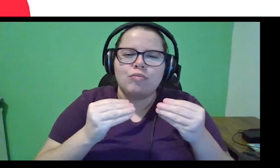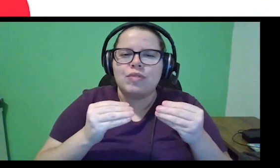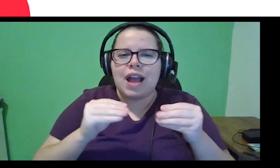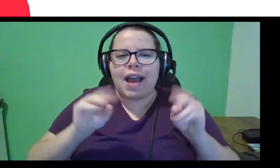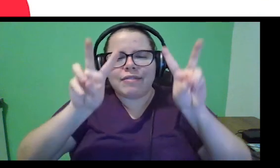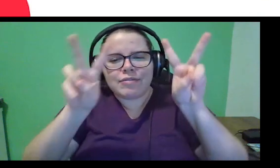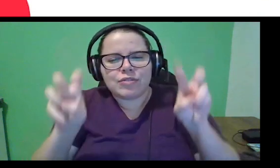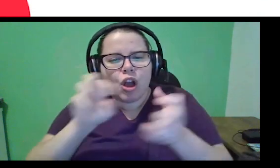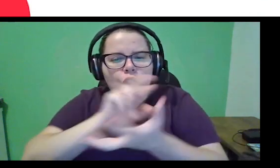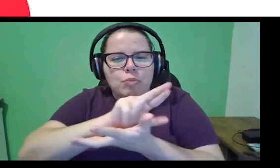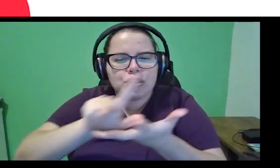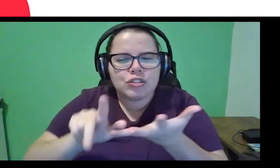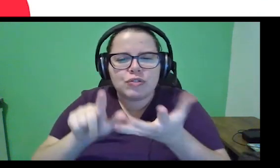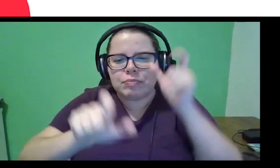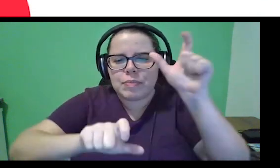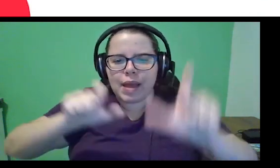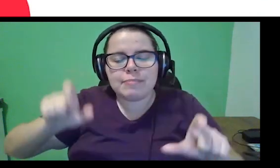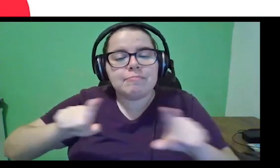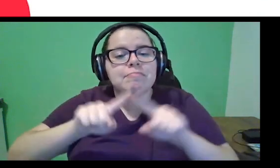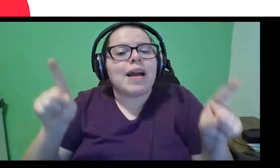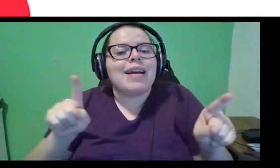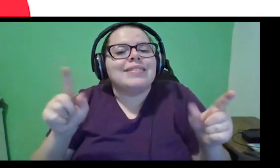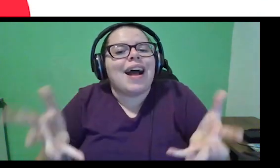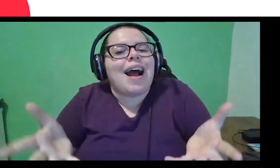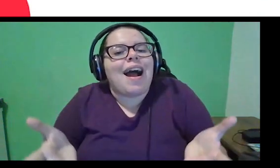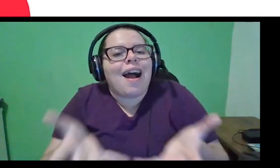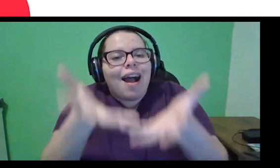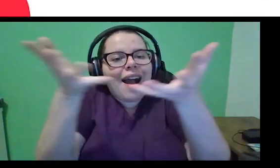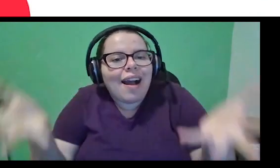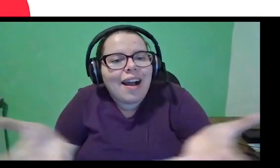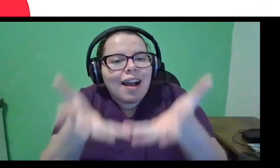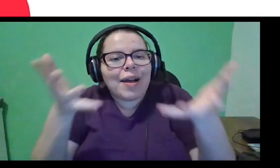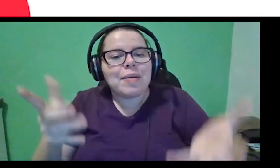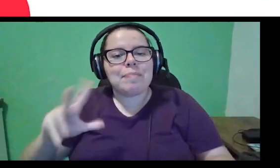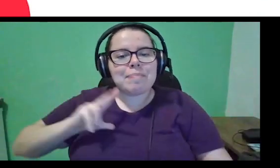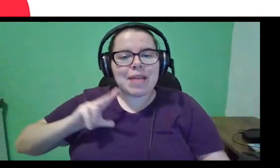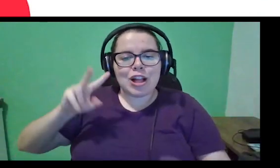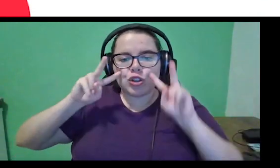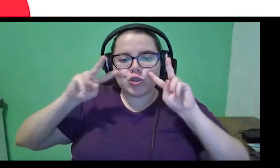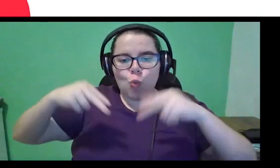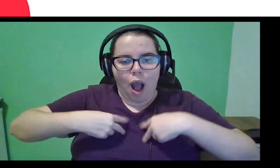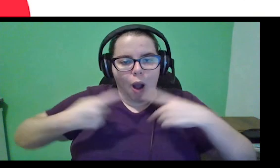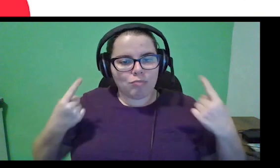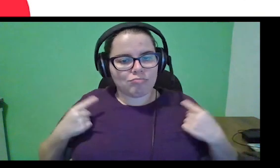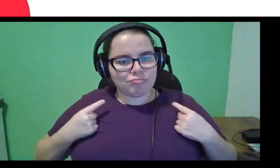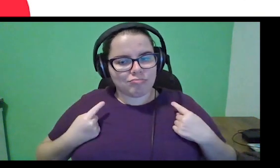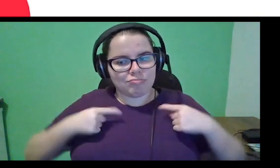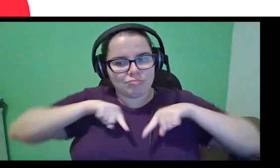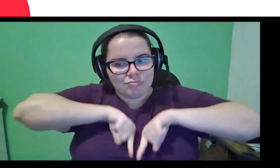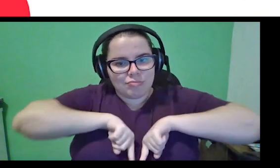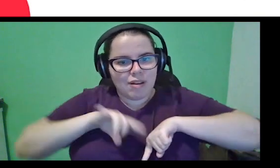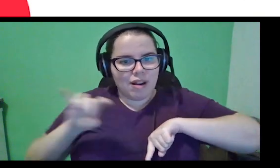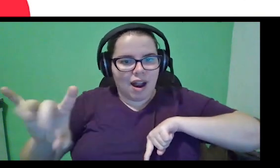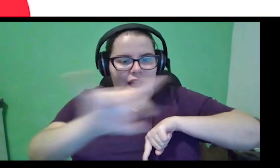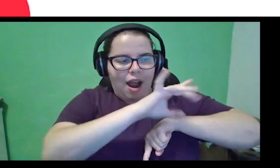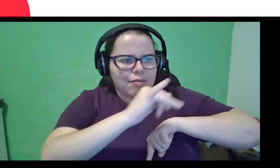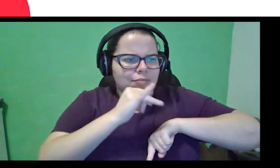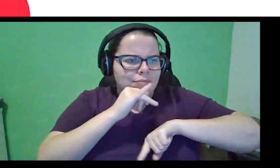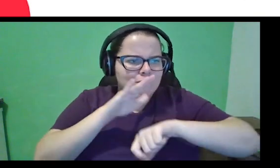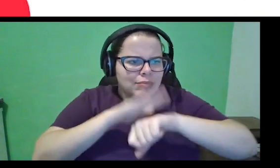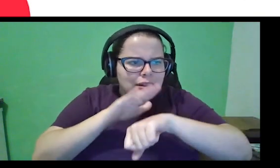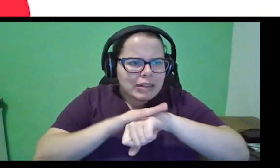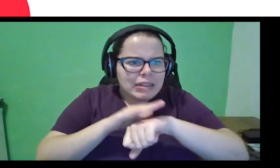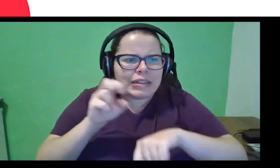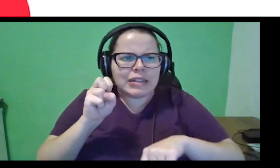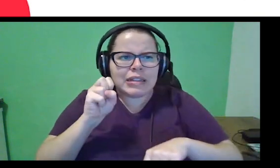diversidade de pessoas, mas e a motivação pessoal, né? De cada uma delas. Será que elas